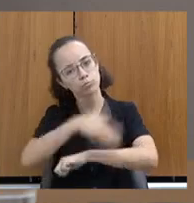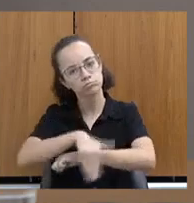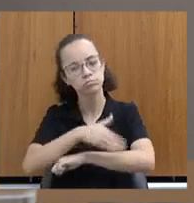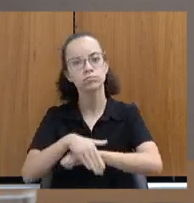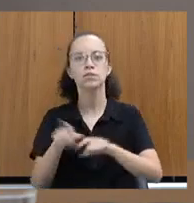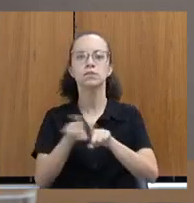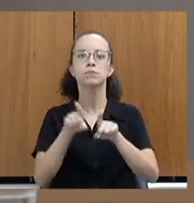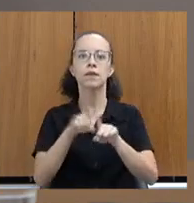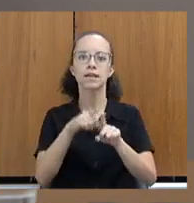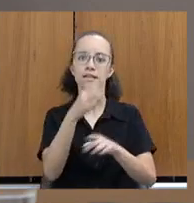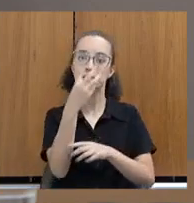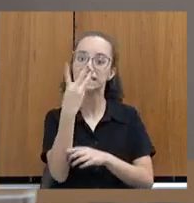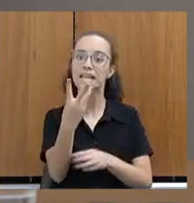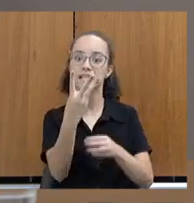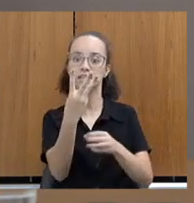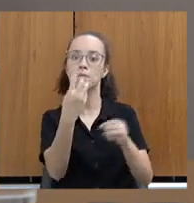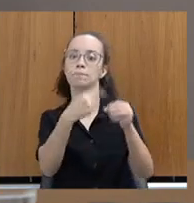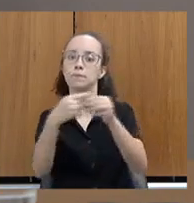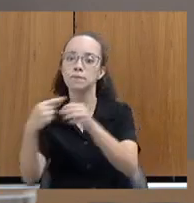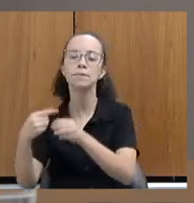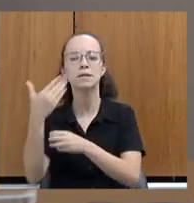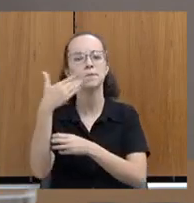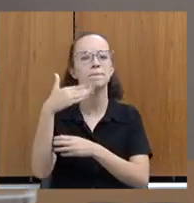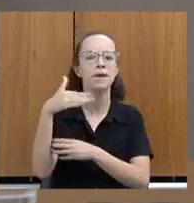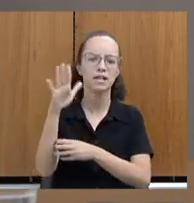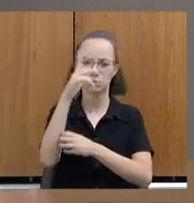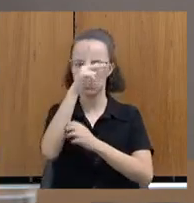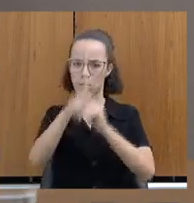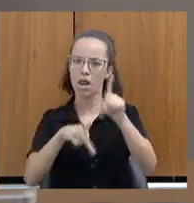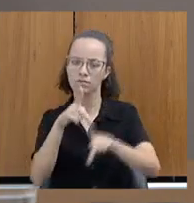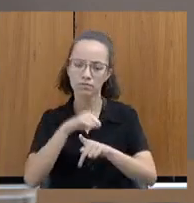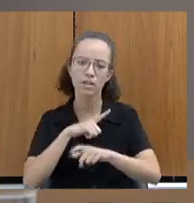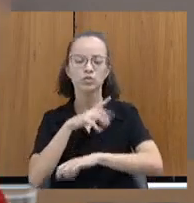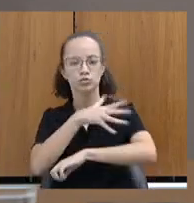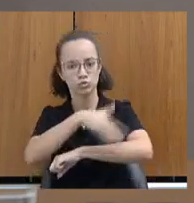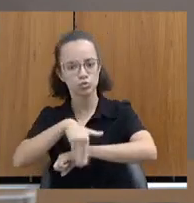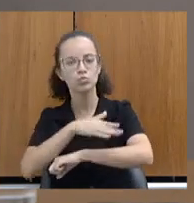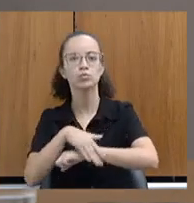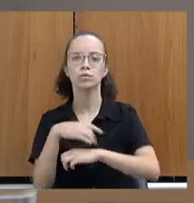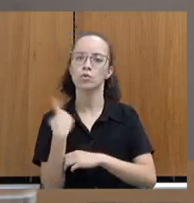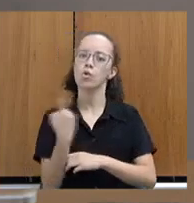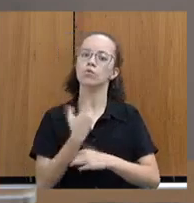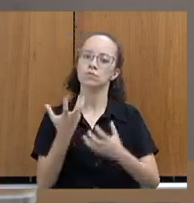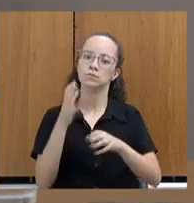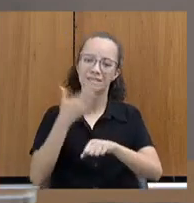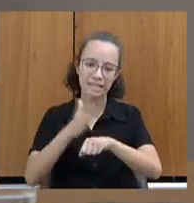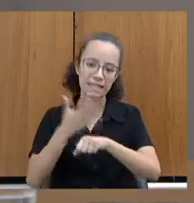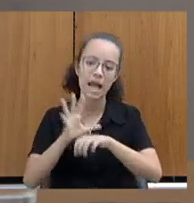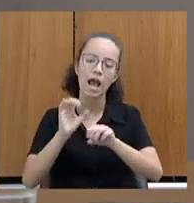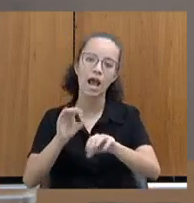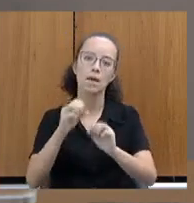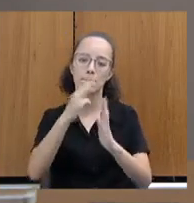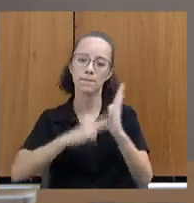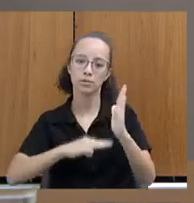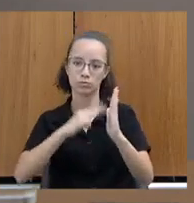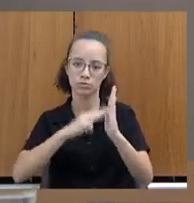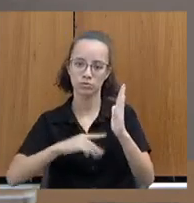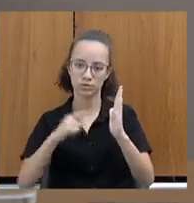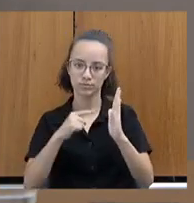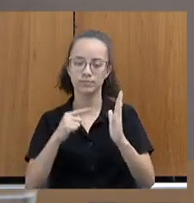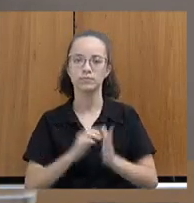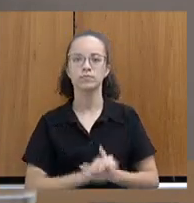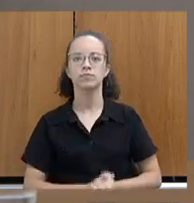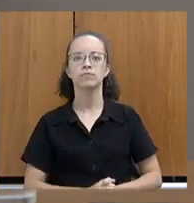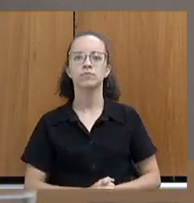abrangendo 13 municípios com maior concentração dessa população. É exatamente isso. A gente quer treinar as pessoas nessa metodologia. Por